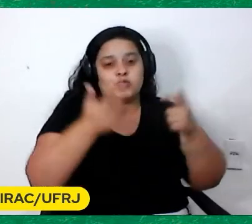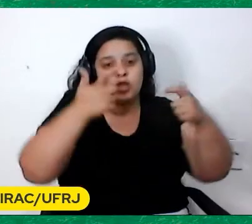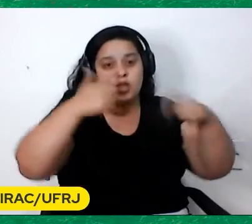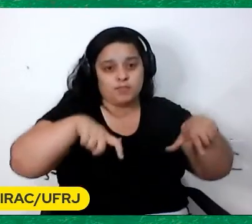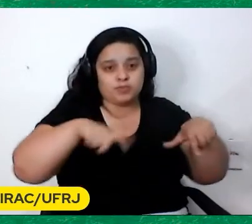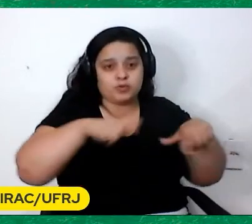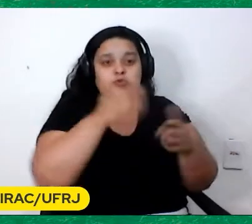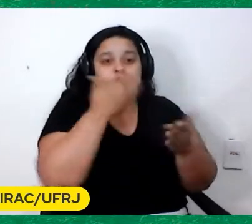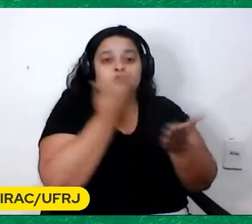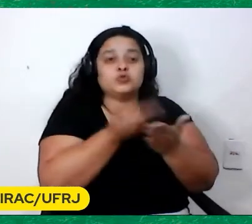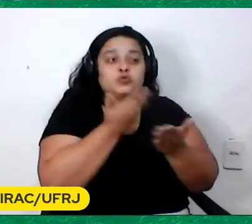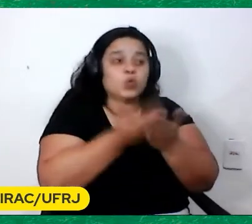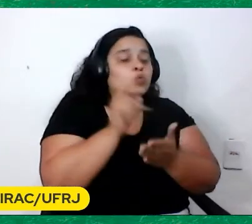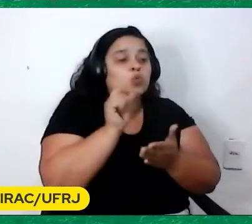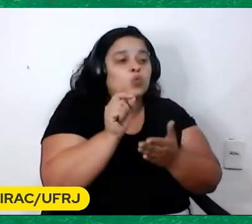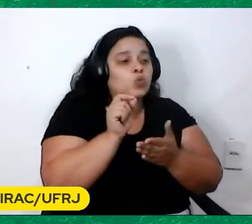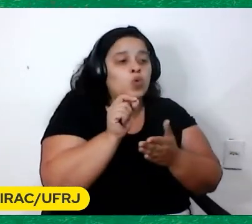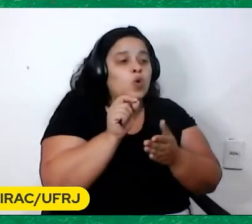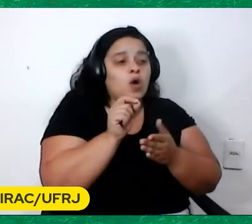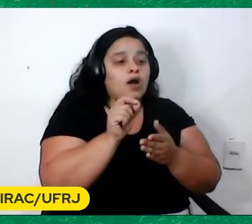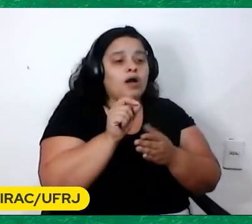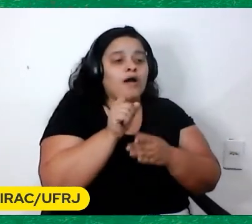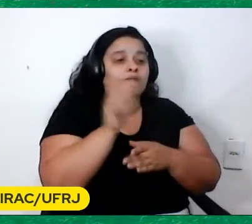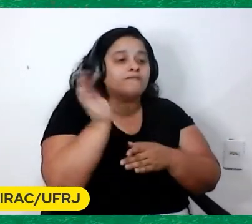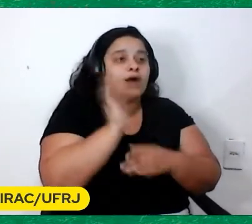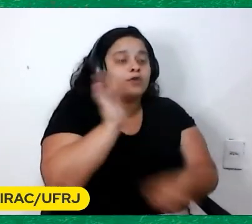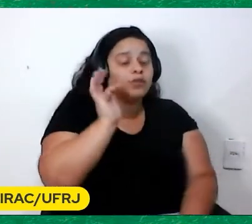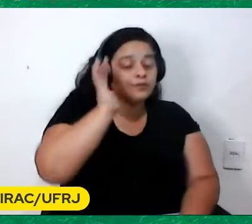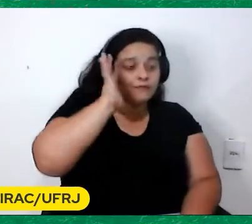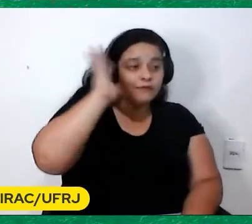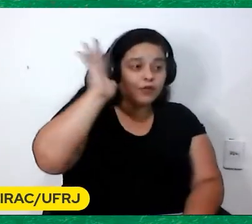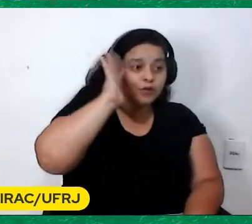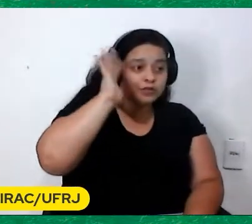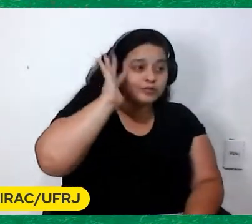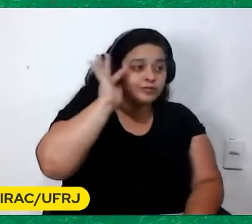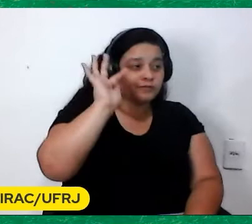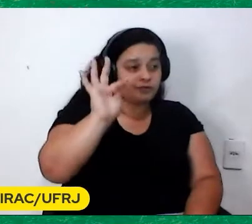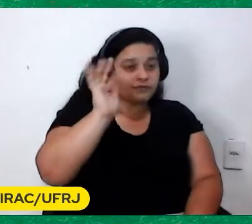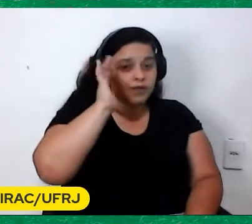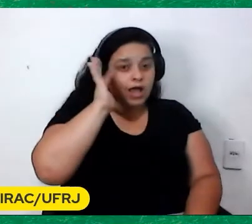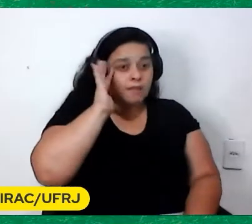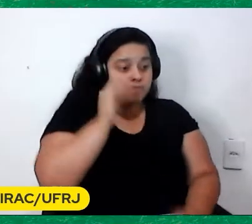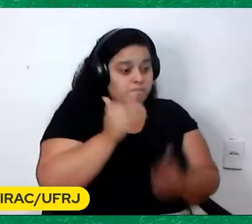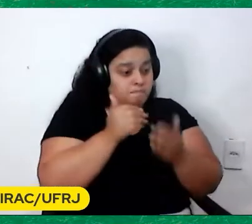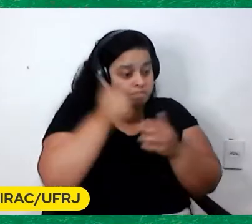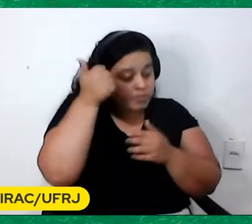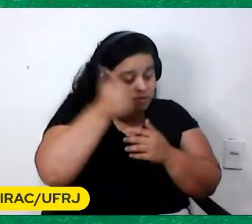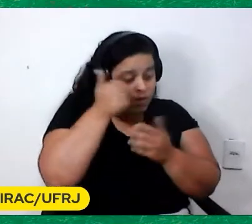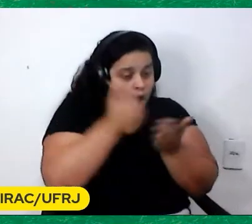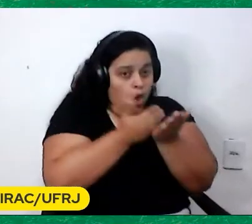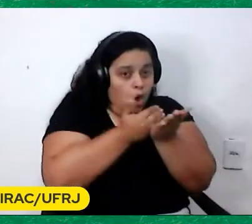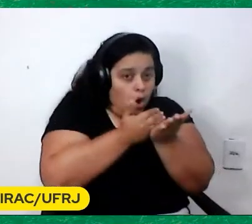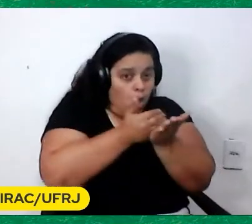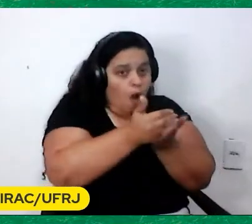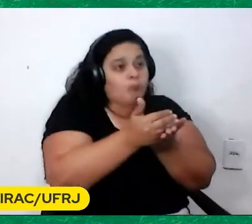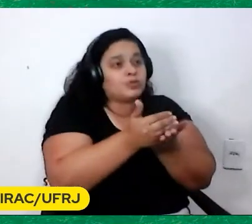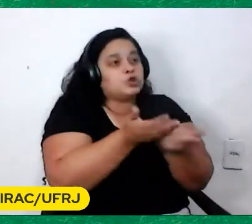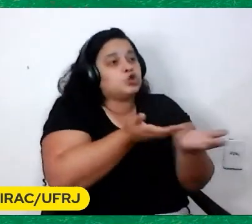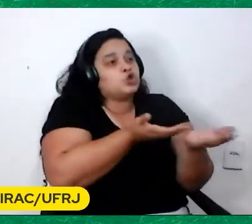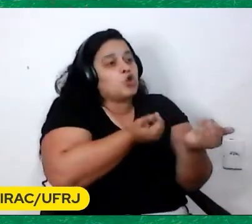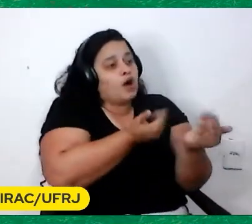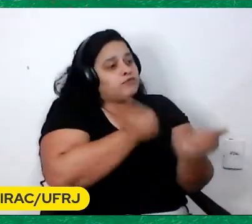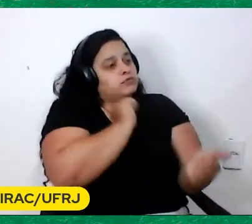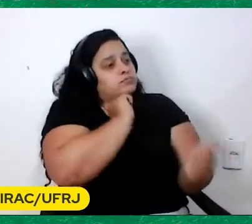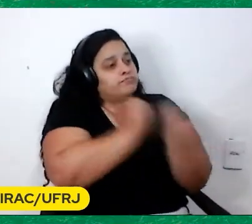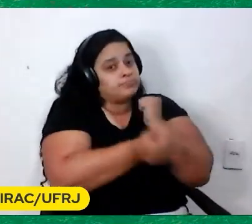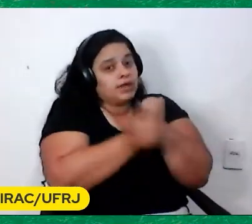estudar Filosofia Em São Paulo Foi jogar Primeiro futebol Quando adolescente E depois foi